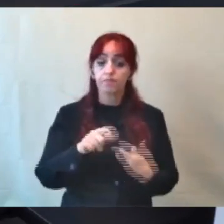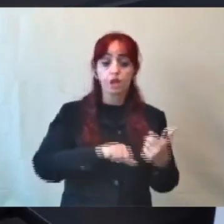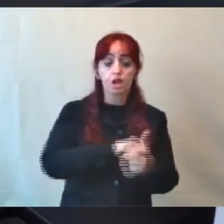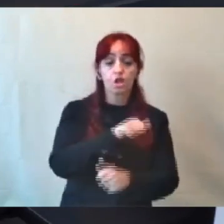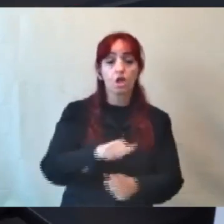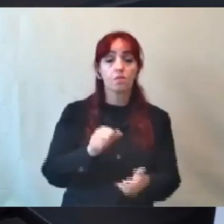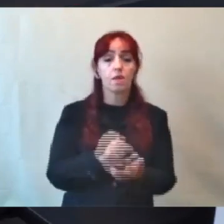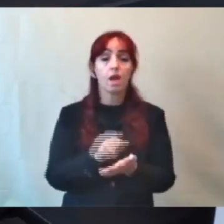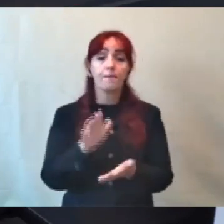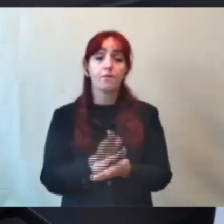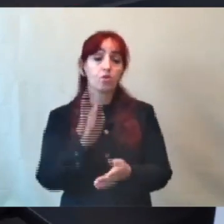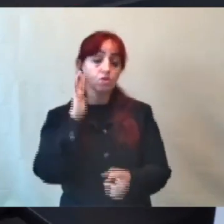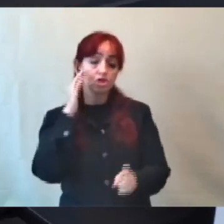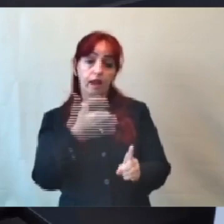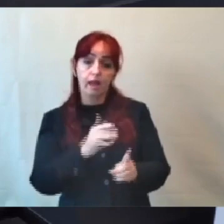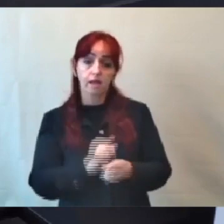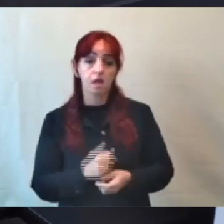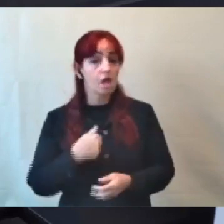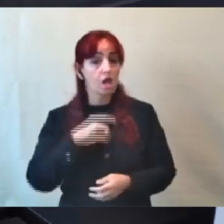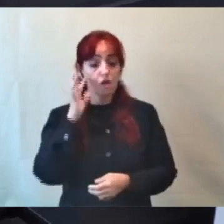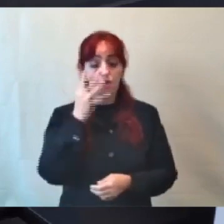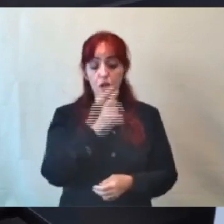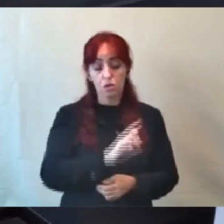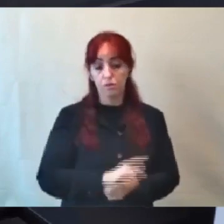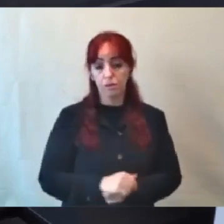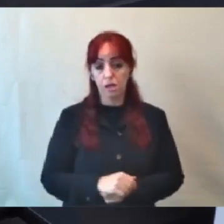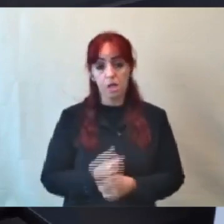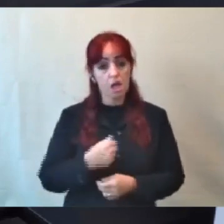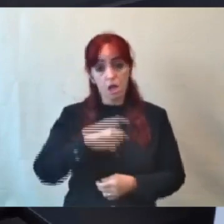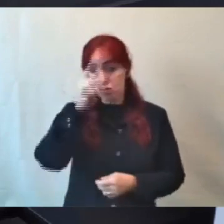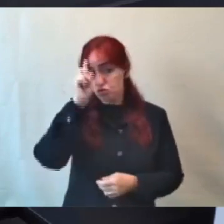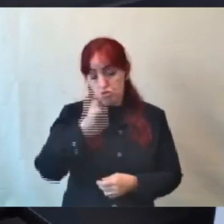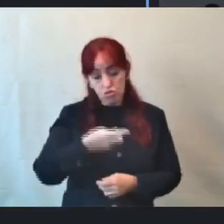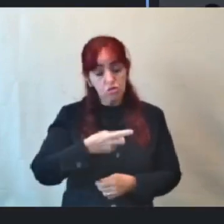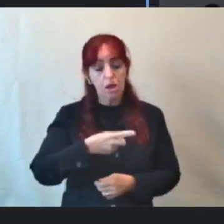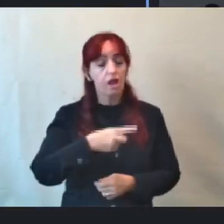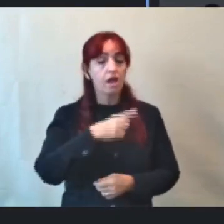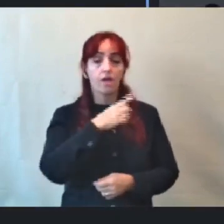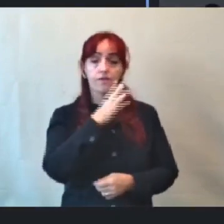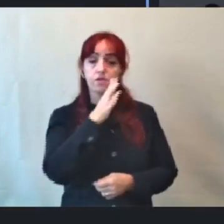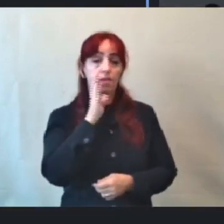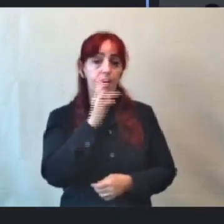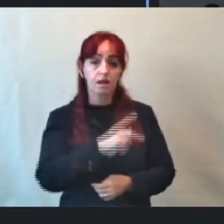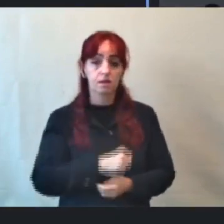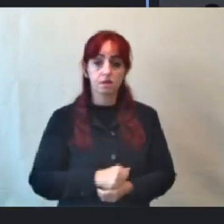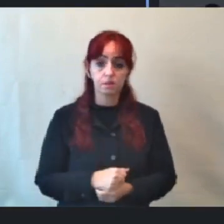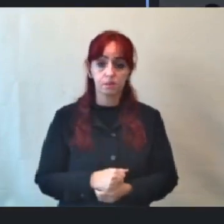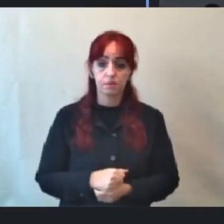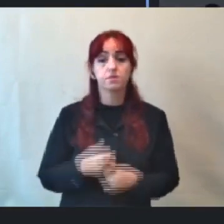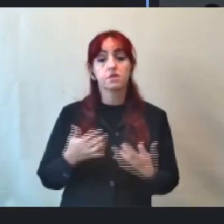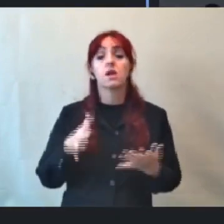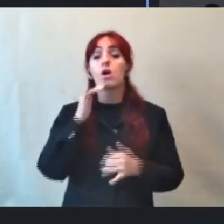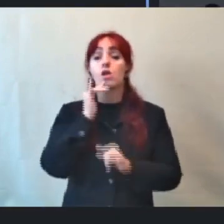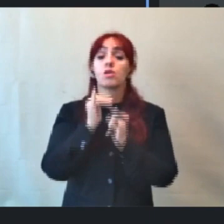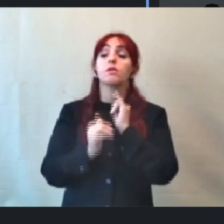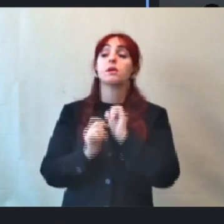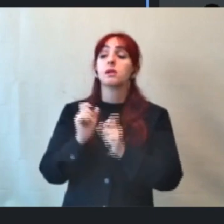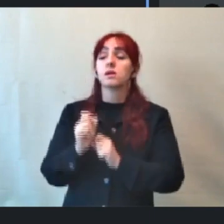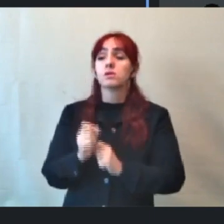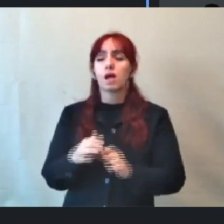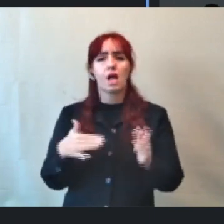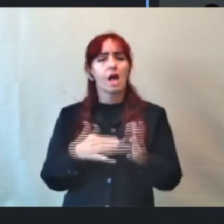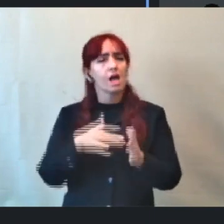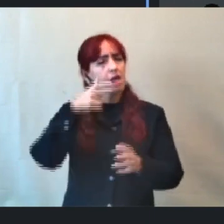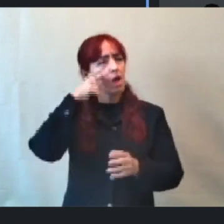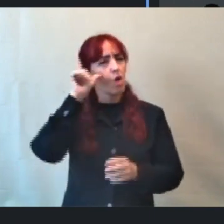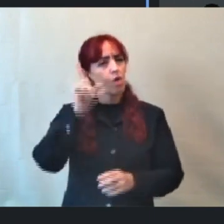a minha vida, eu não sou dona de bar, eu não sou dona de loja. E olha que eu estou falando isso, presidente, até ontem mesmo eu